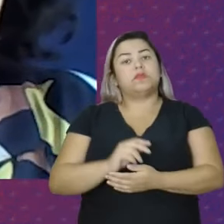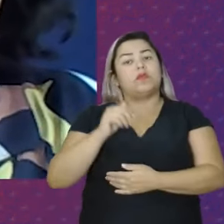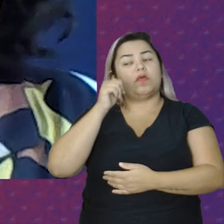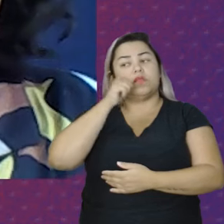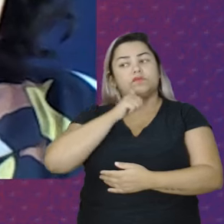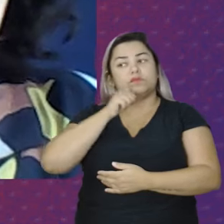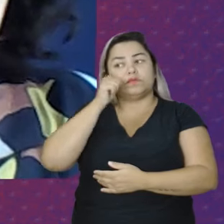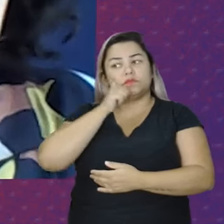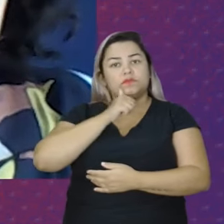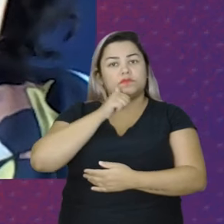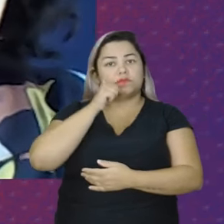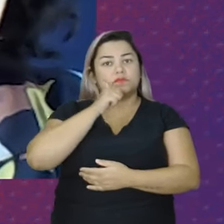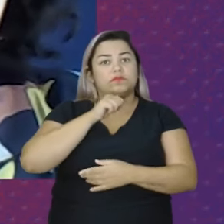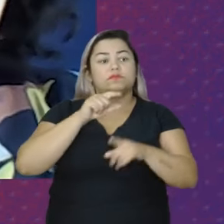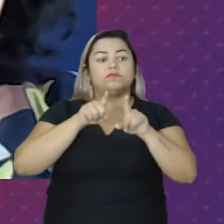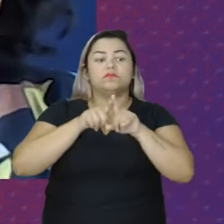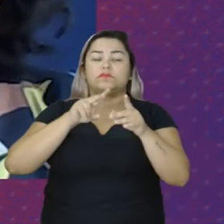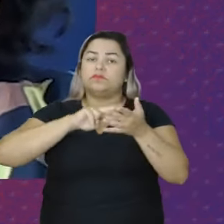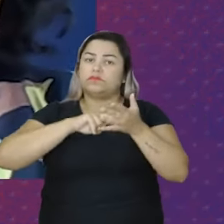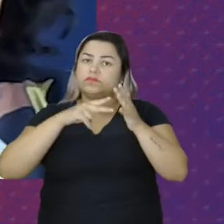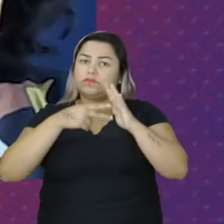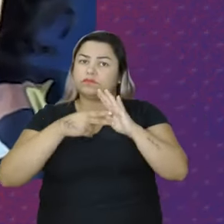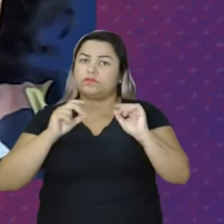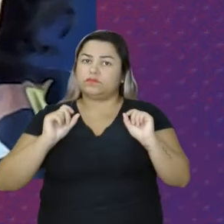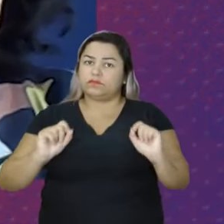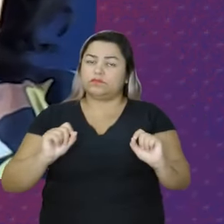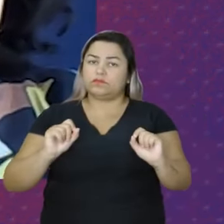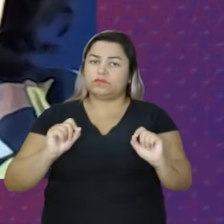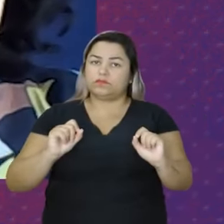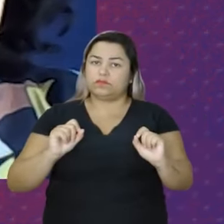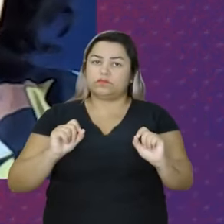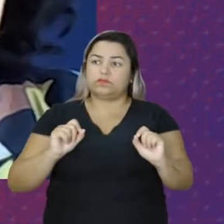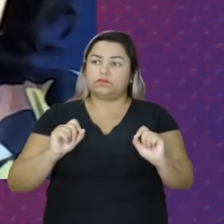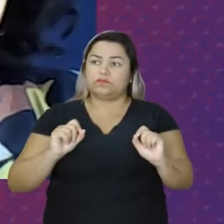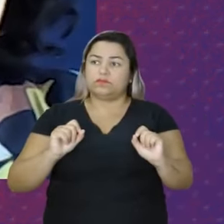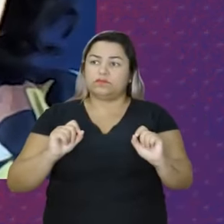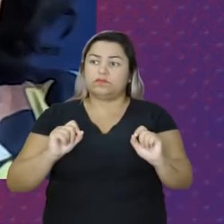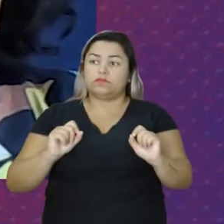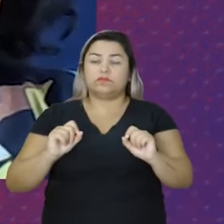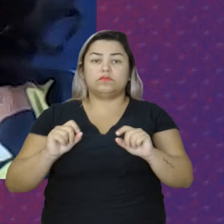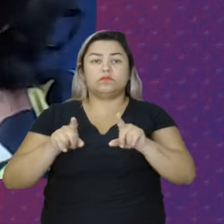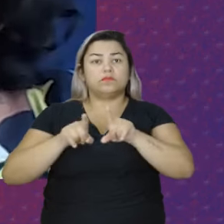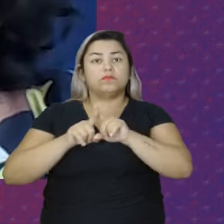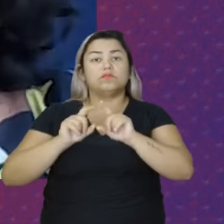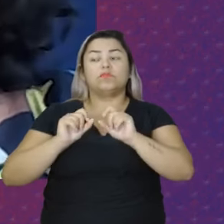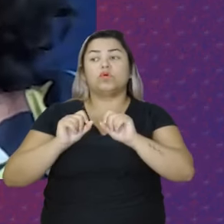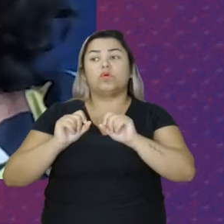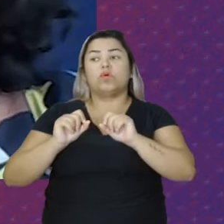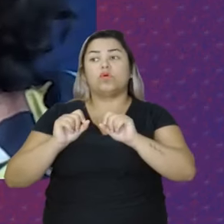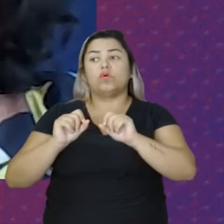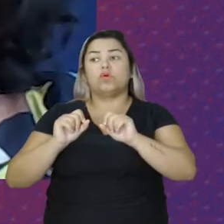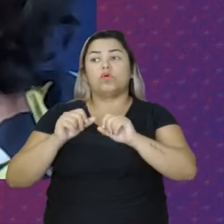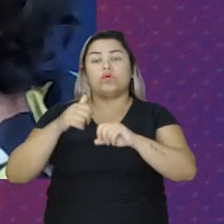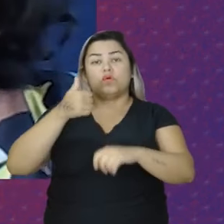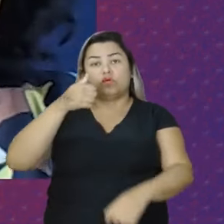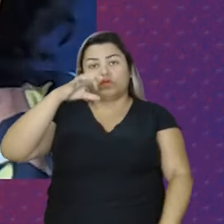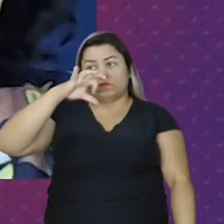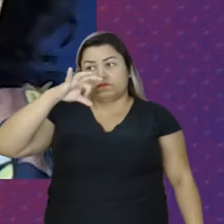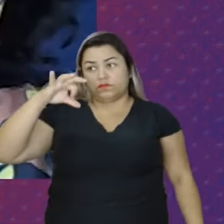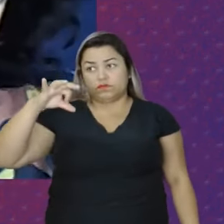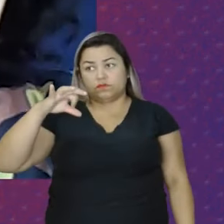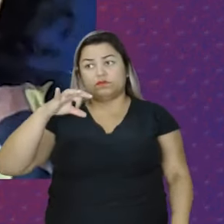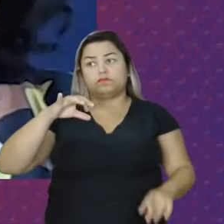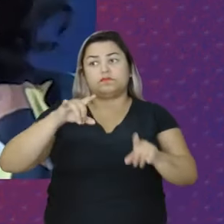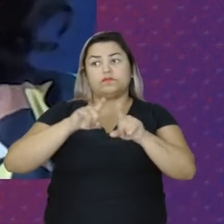No sentido De Ratificar Convenção 99 Da